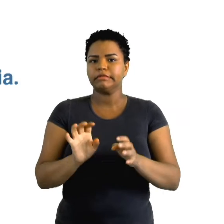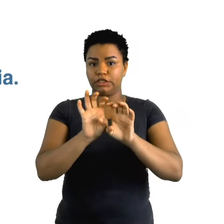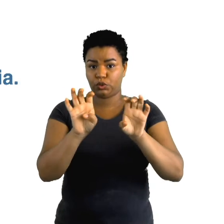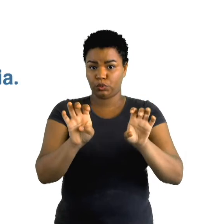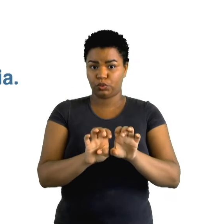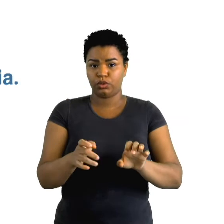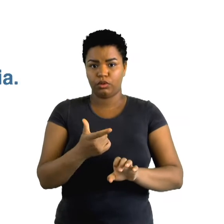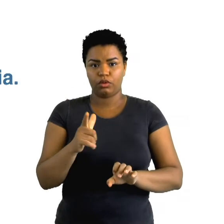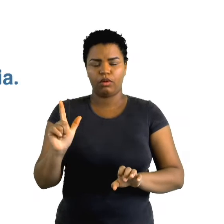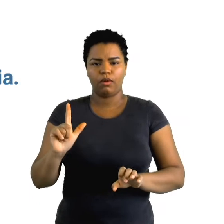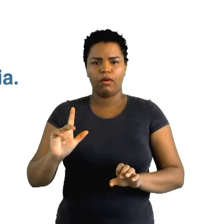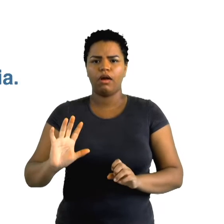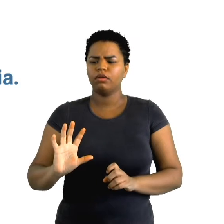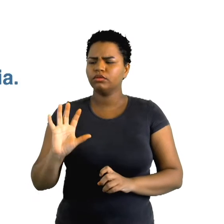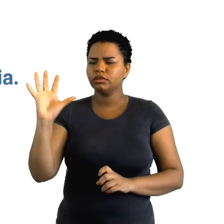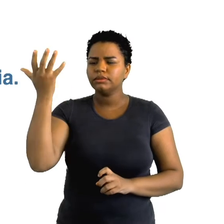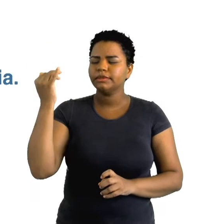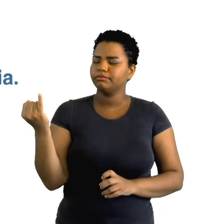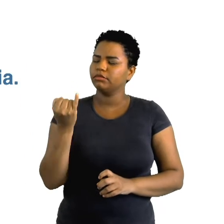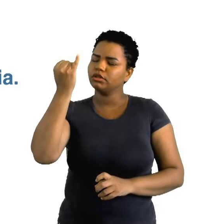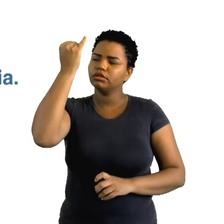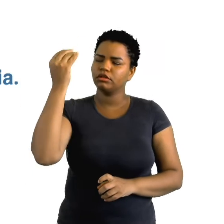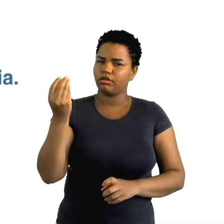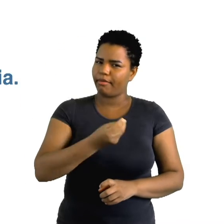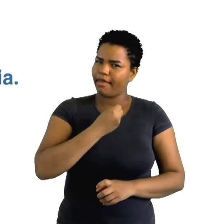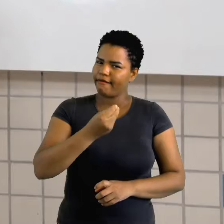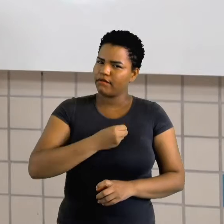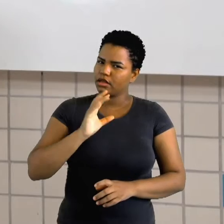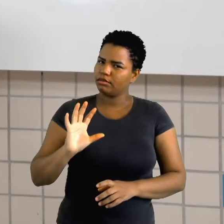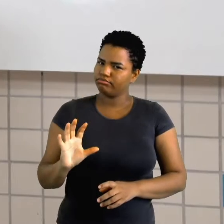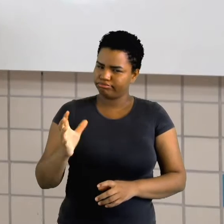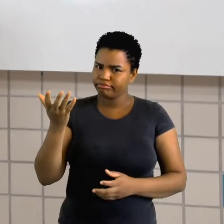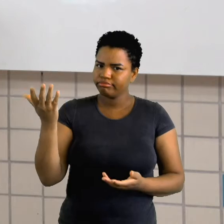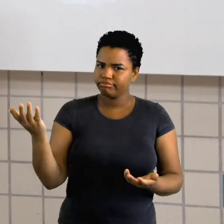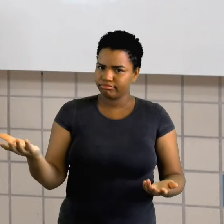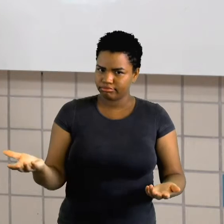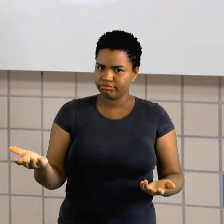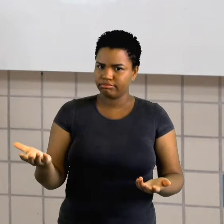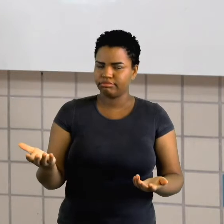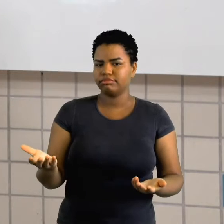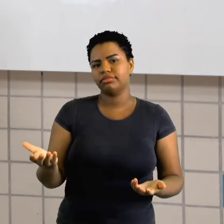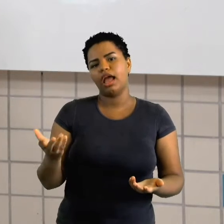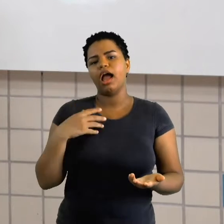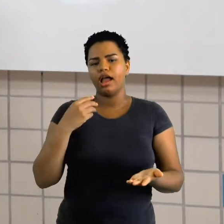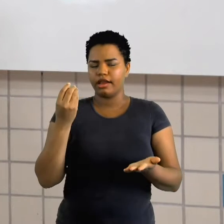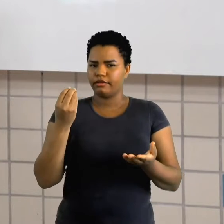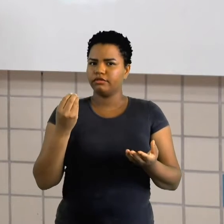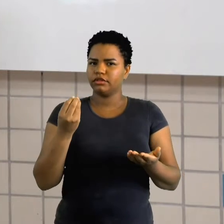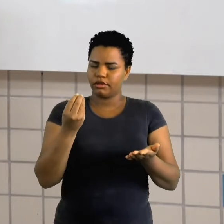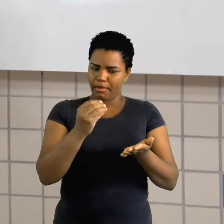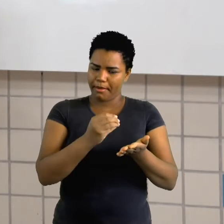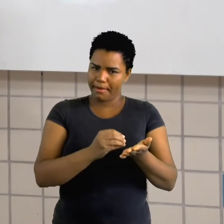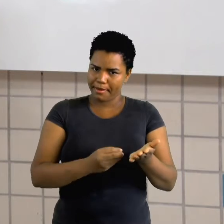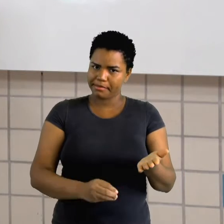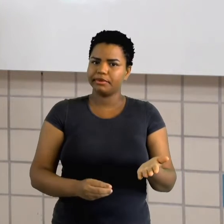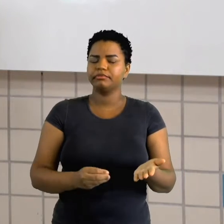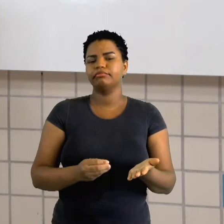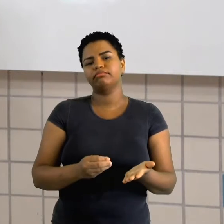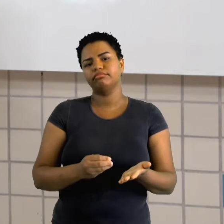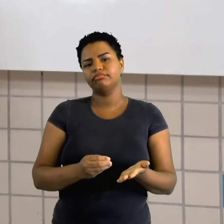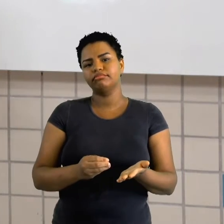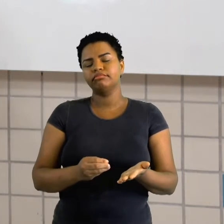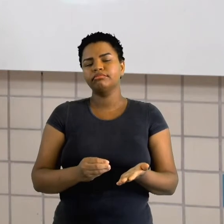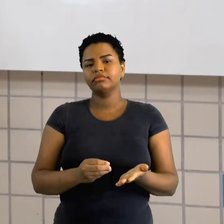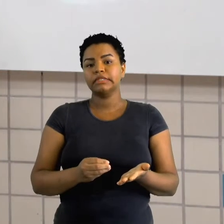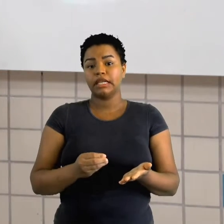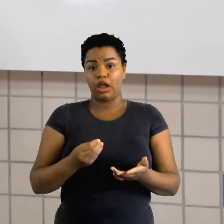importantes que aconteceram na tua vida. Relato marcante que aconteceu na sua vida. E a coisa legal de se